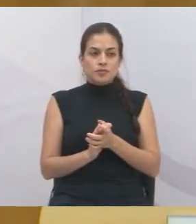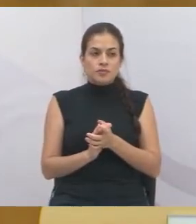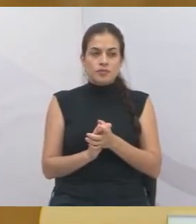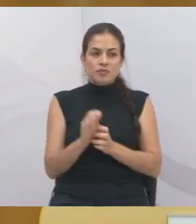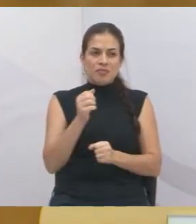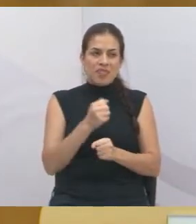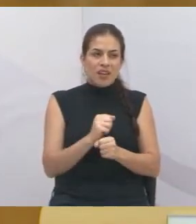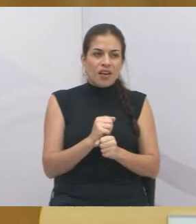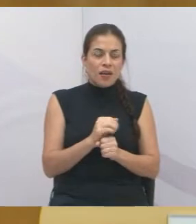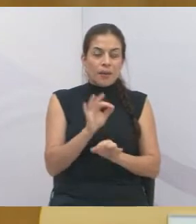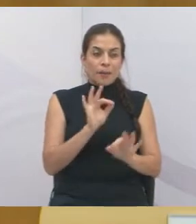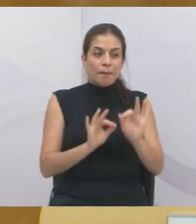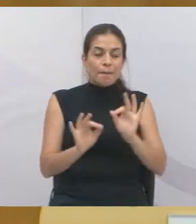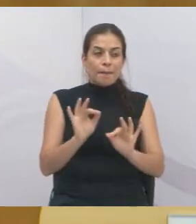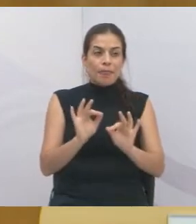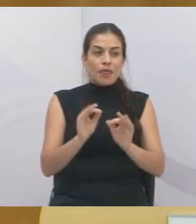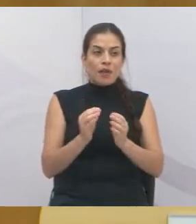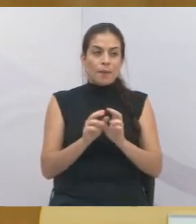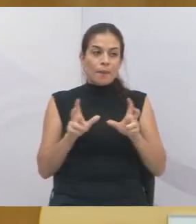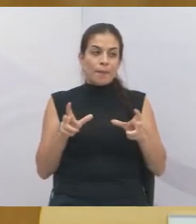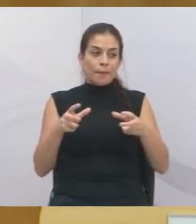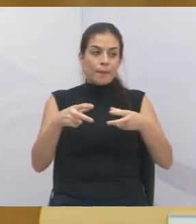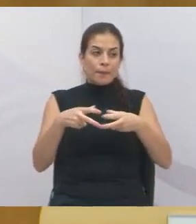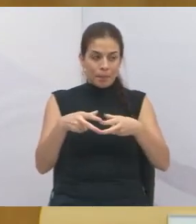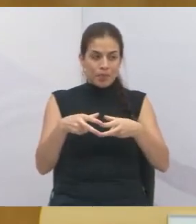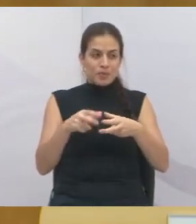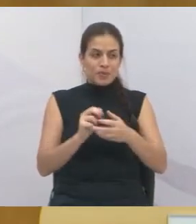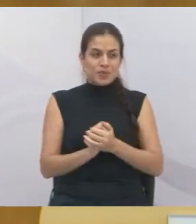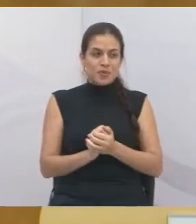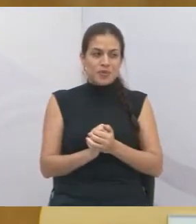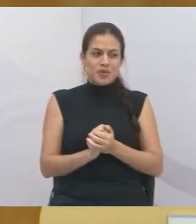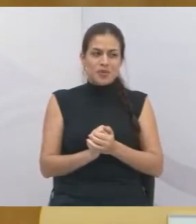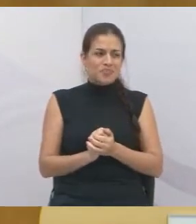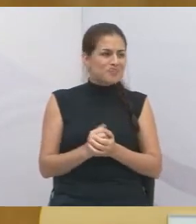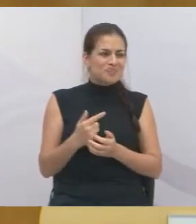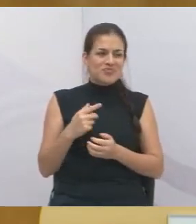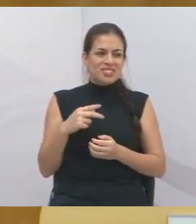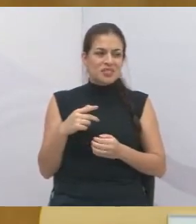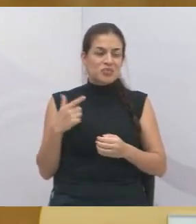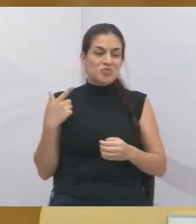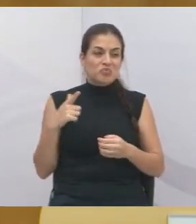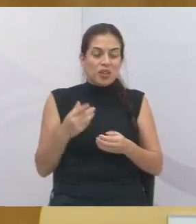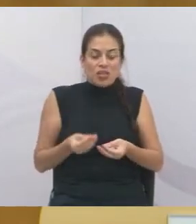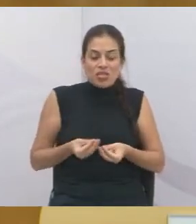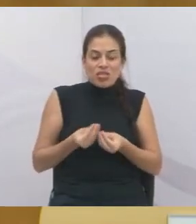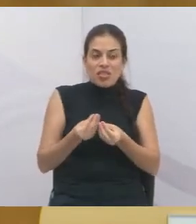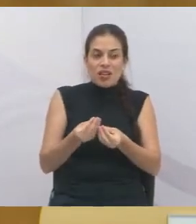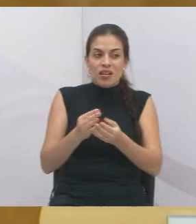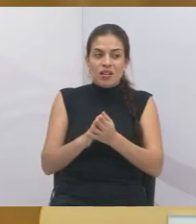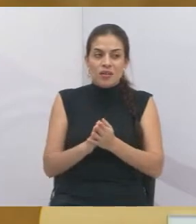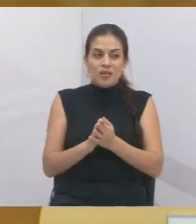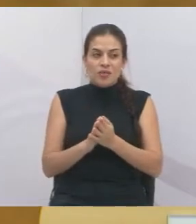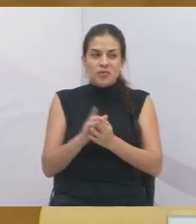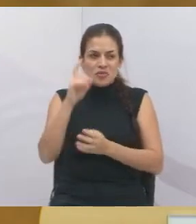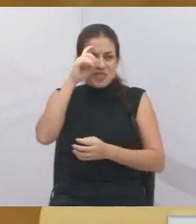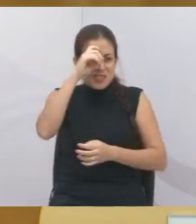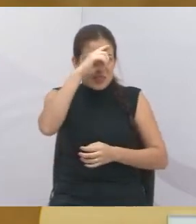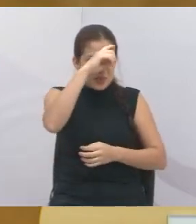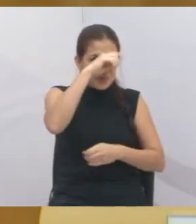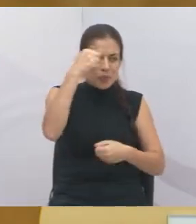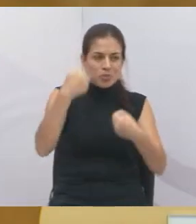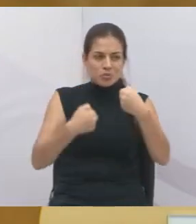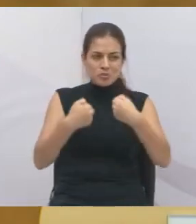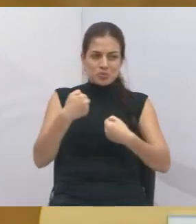Municipal e até agora não foi entregue dificultando a vida dos motoristas, dificultando a vida da